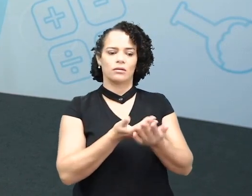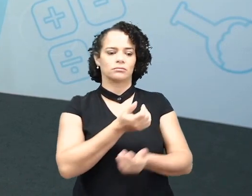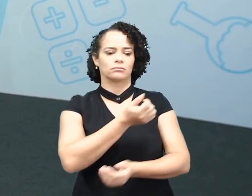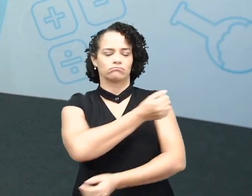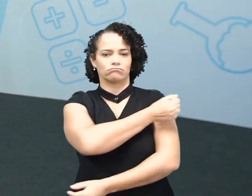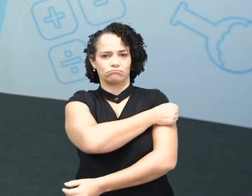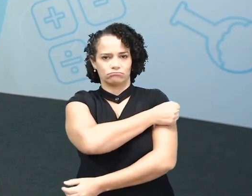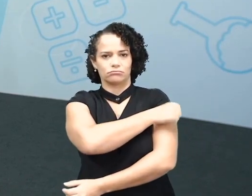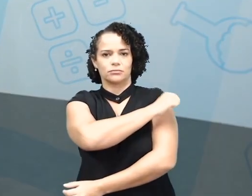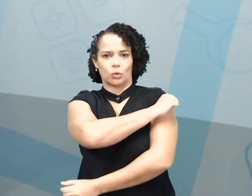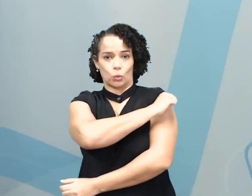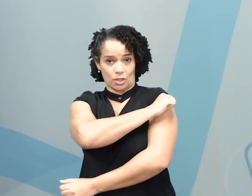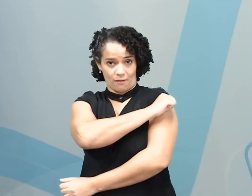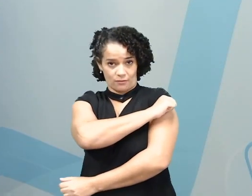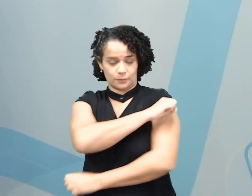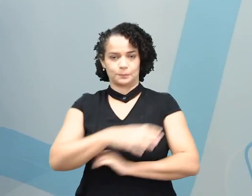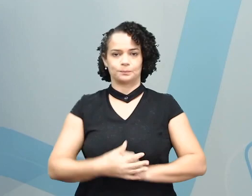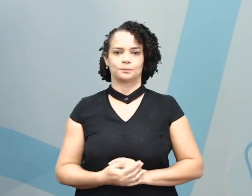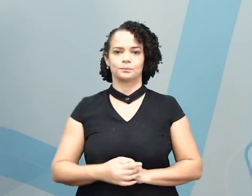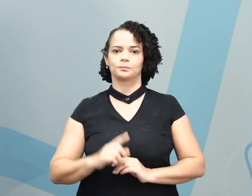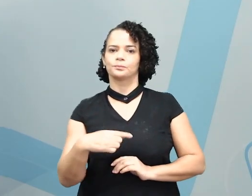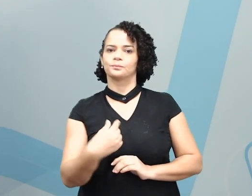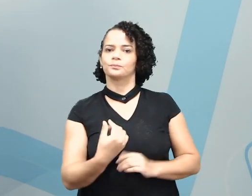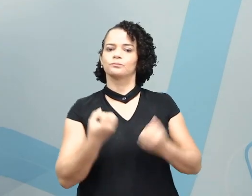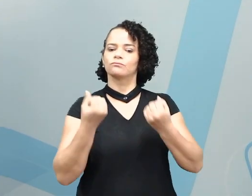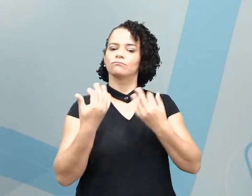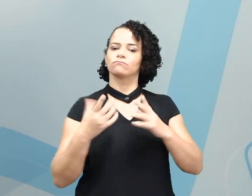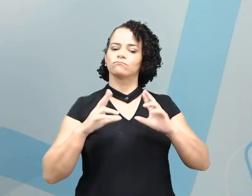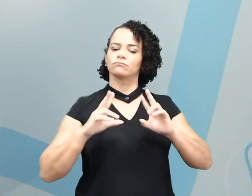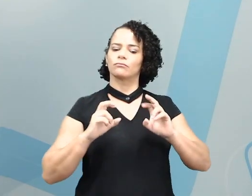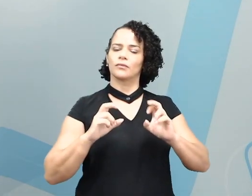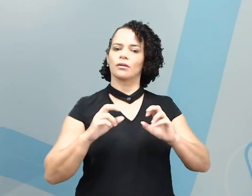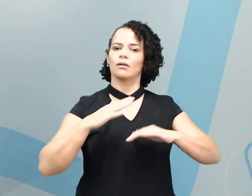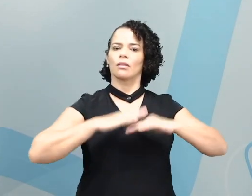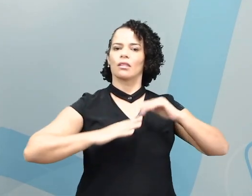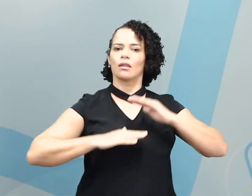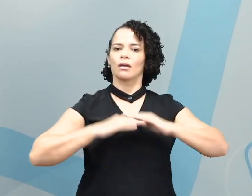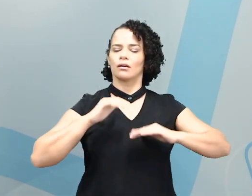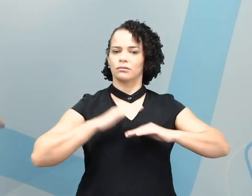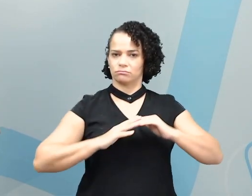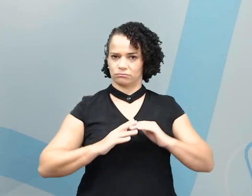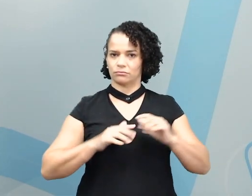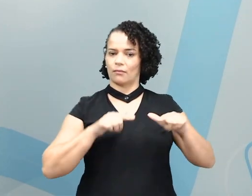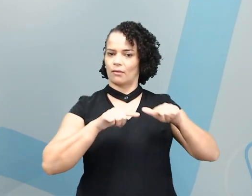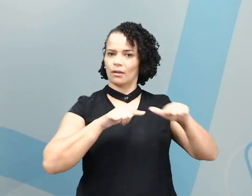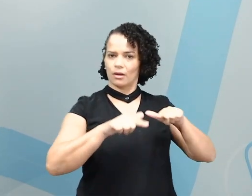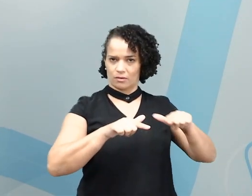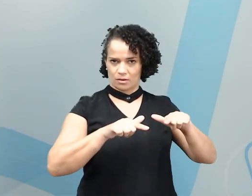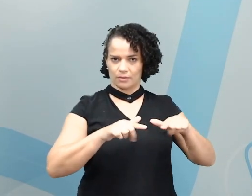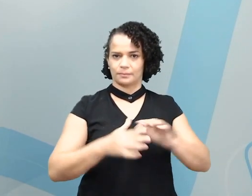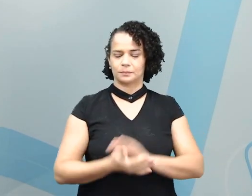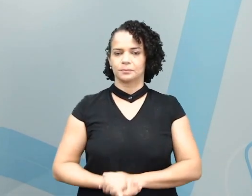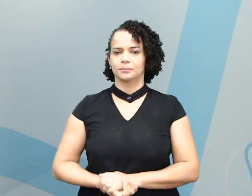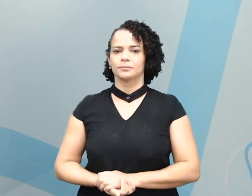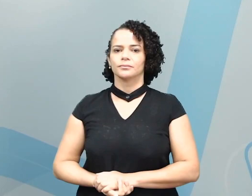oitavos anos. Nós vamos falar sobre Jobs and Occupations.